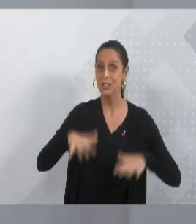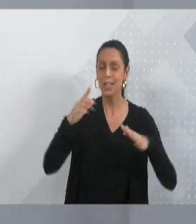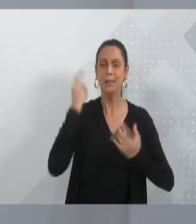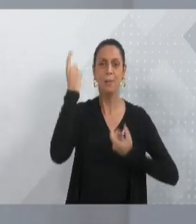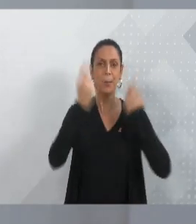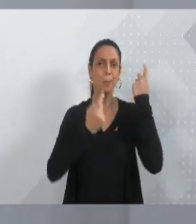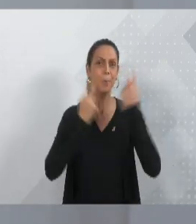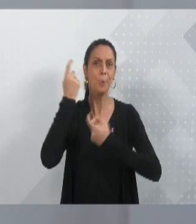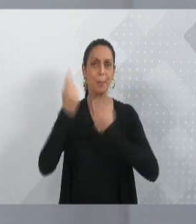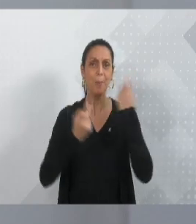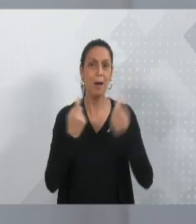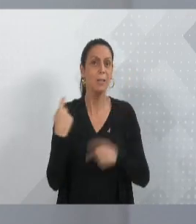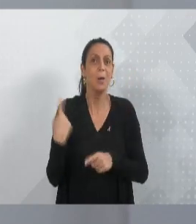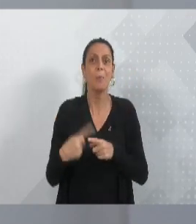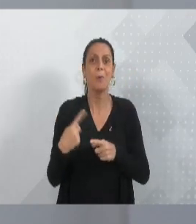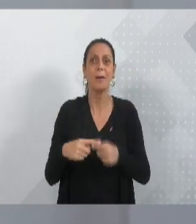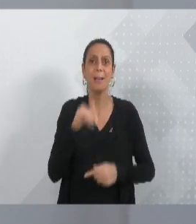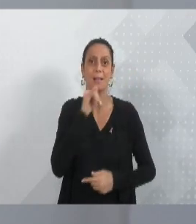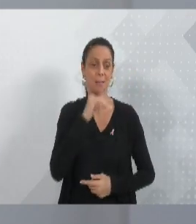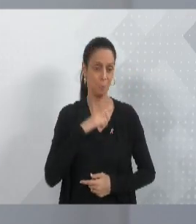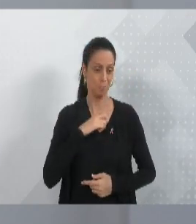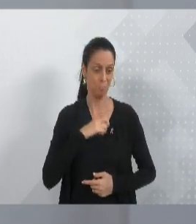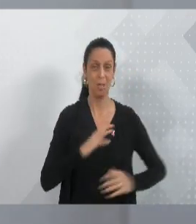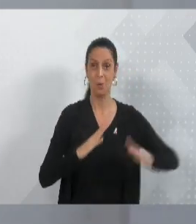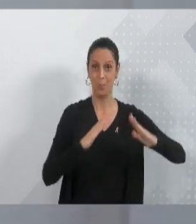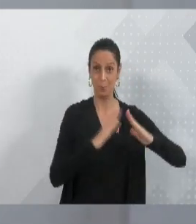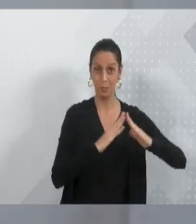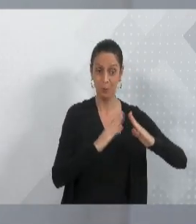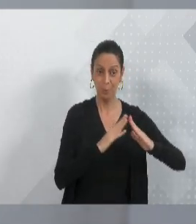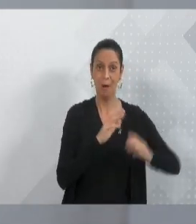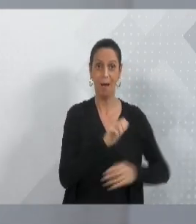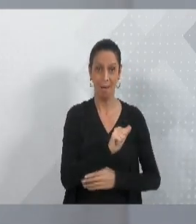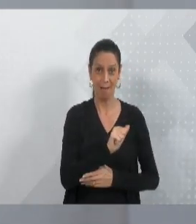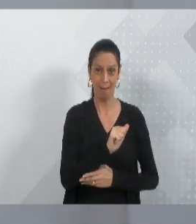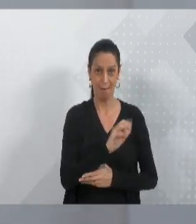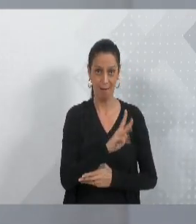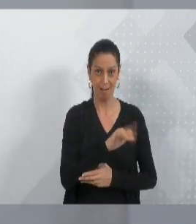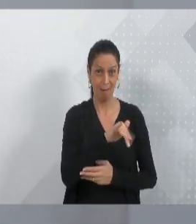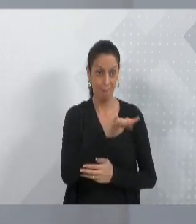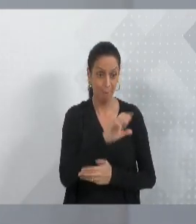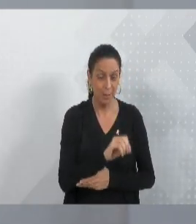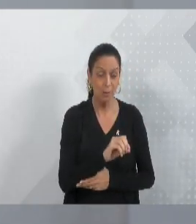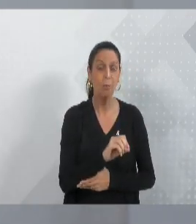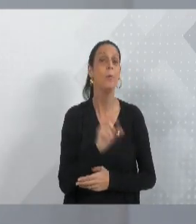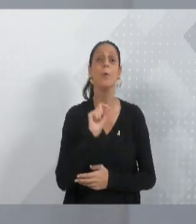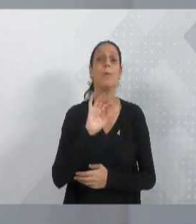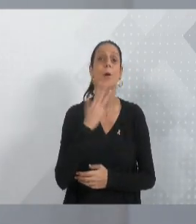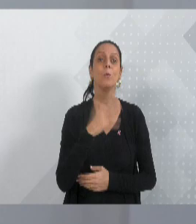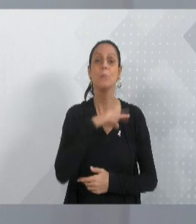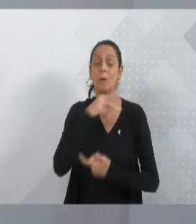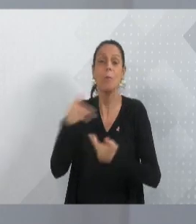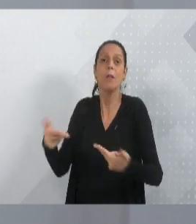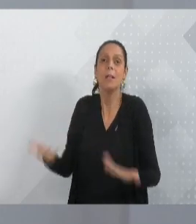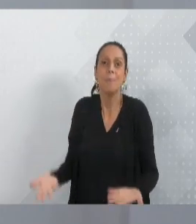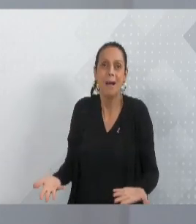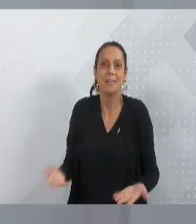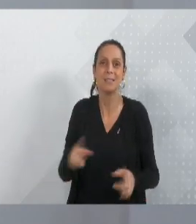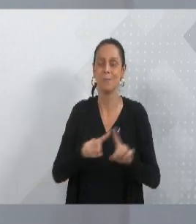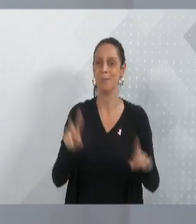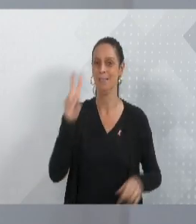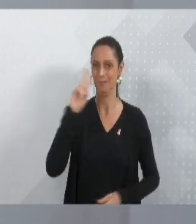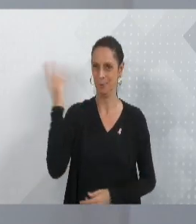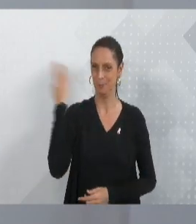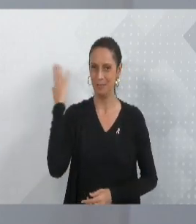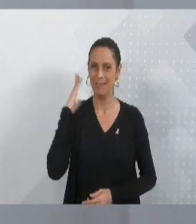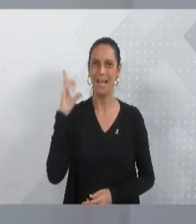cidade não está preparada para estar com os pets. Mas esse é um assunto que, lá atrás, as pessoas faziam pouco caso, faziam piada, ridicularizavam a gente